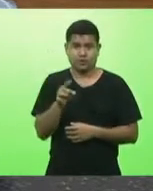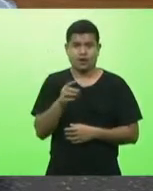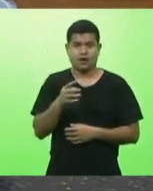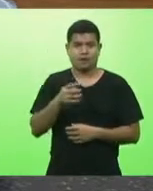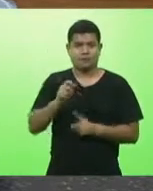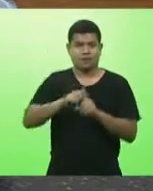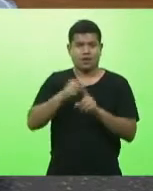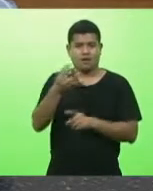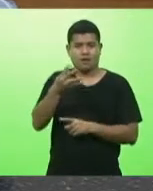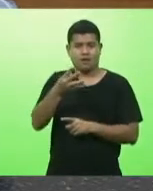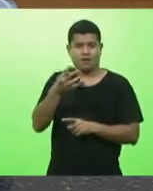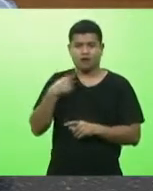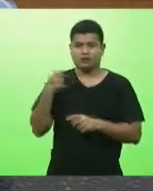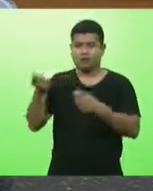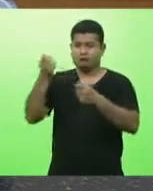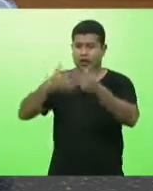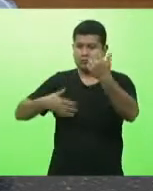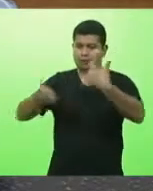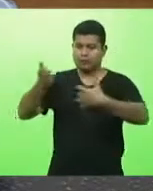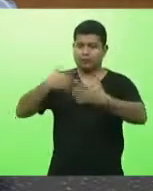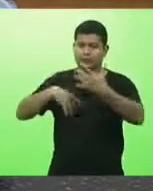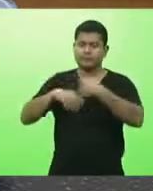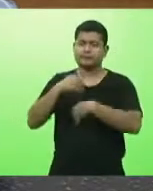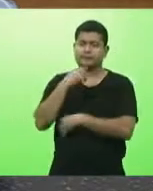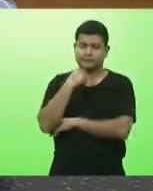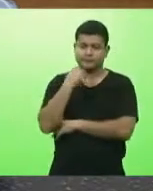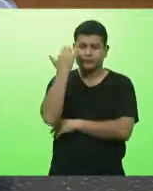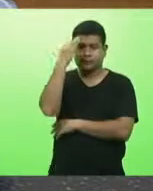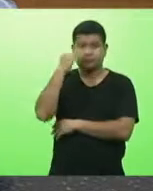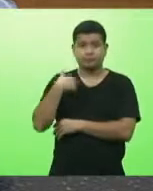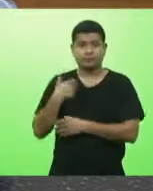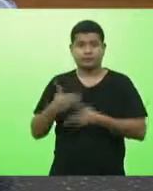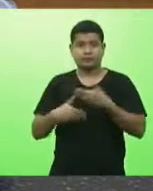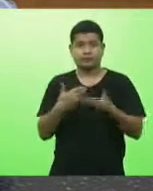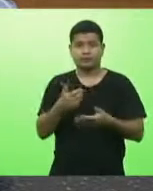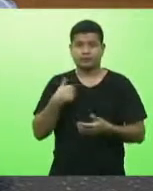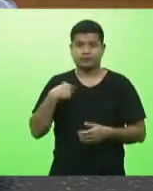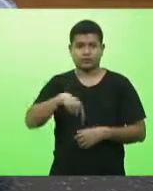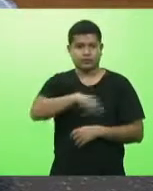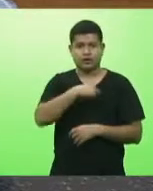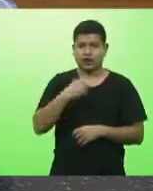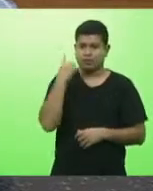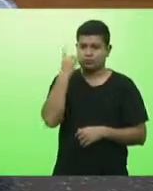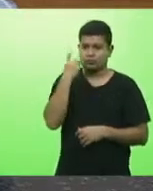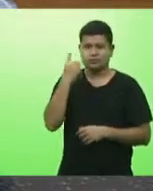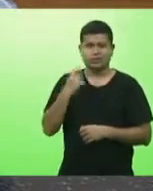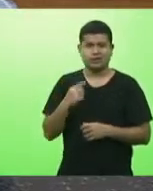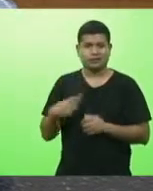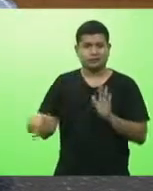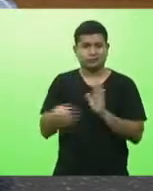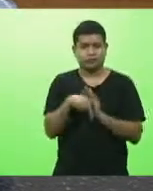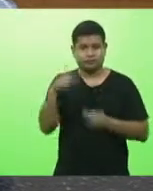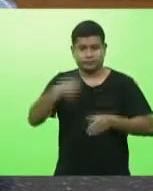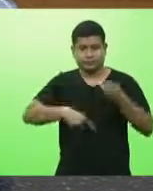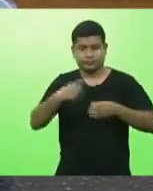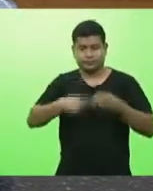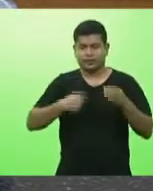nos foi dada a palavra aos deputados fiz